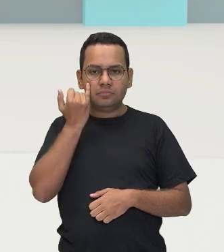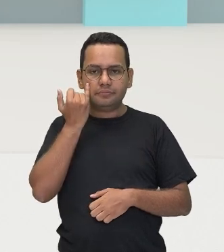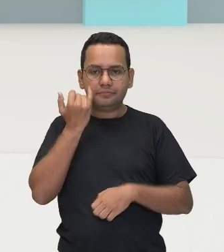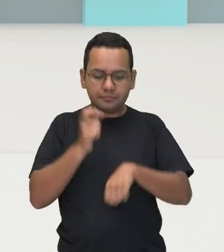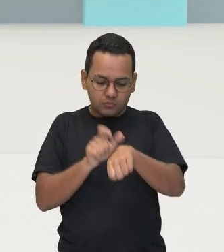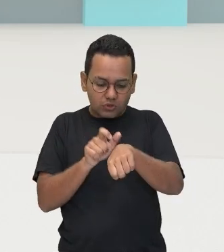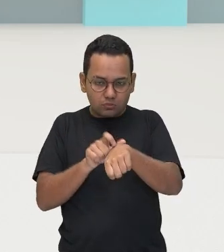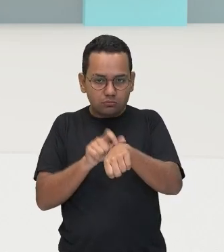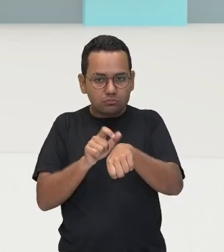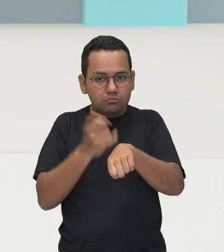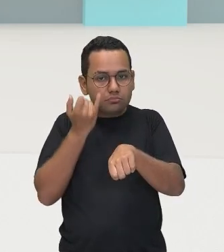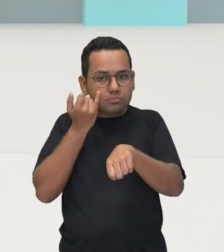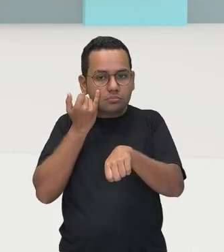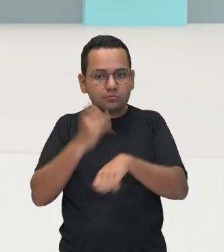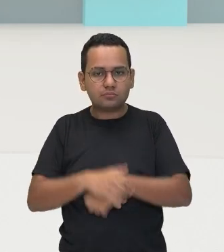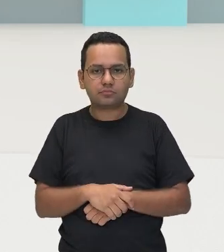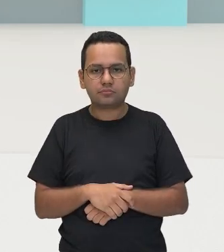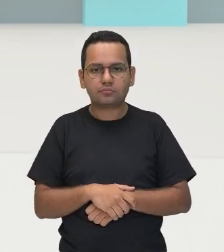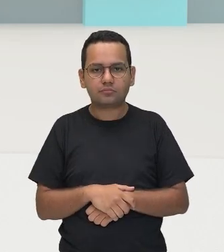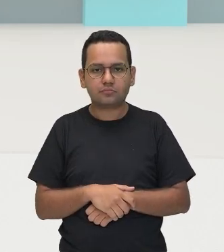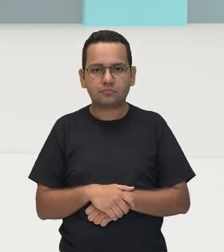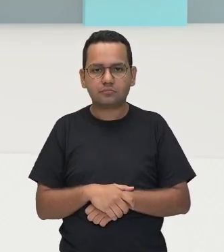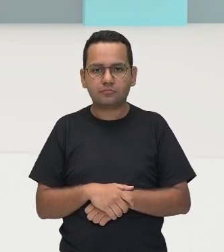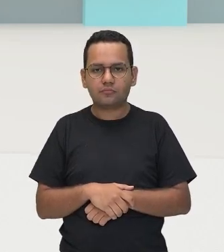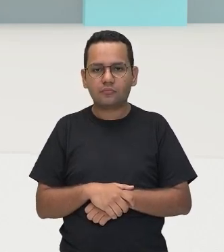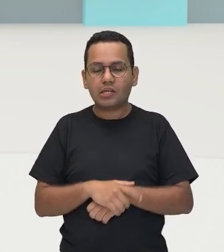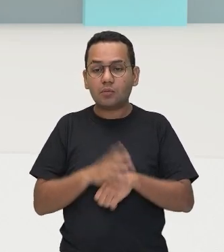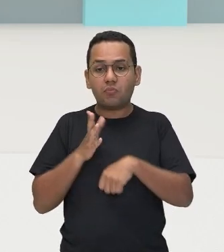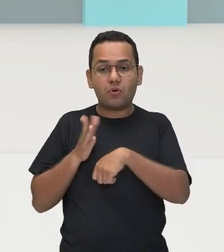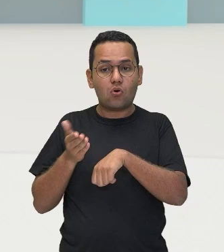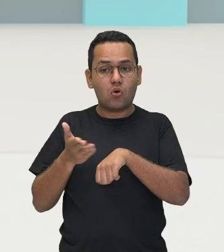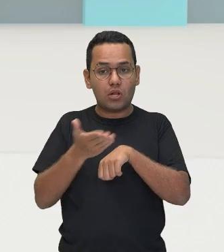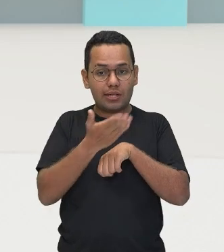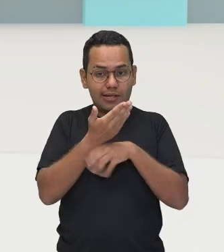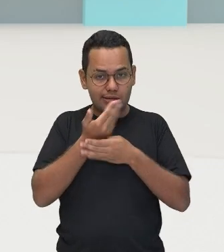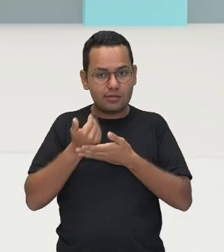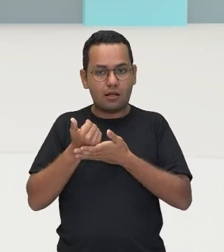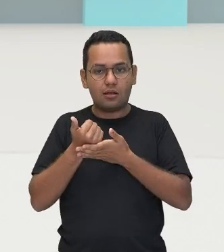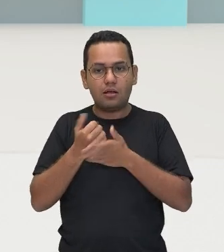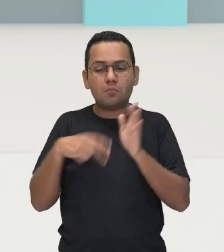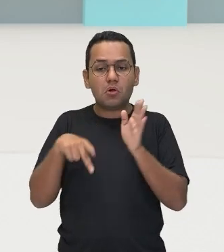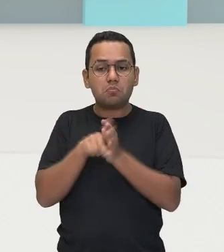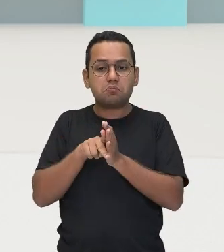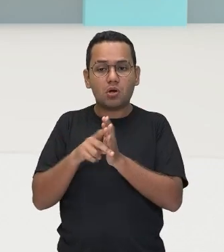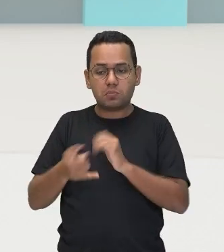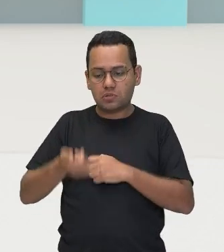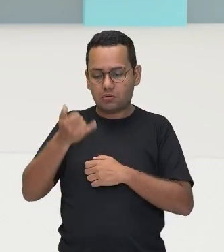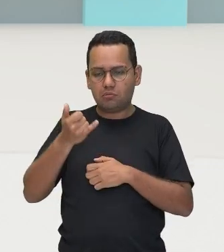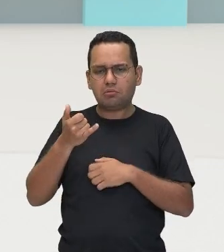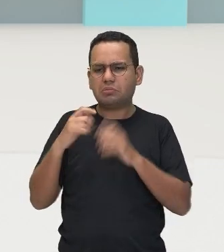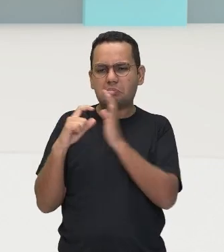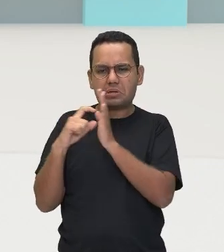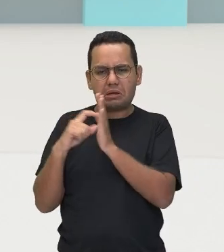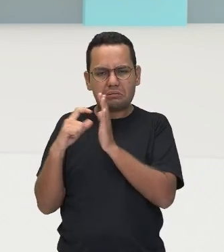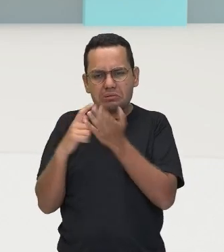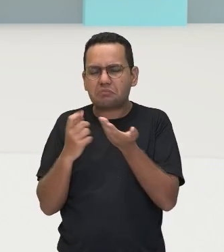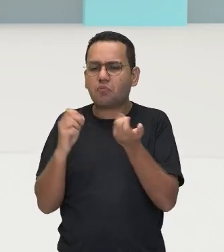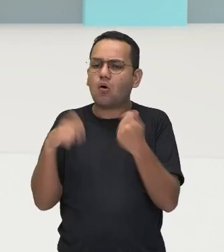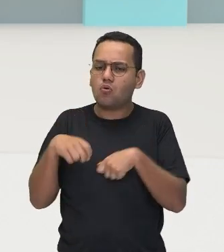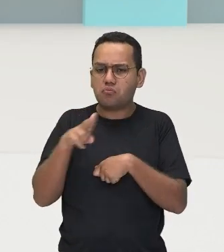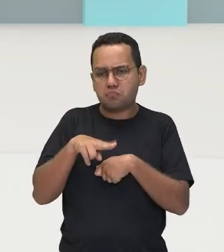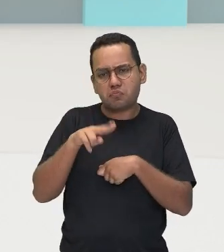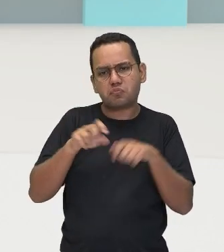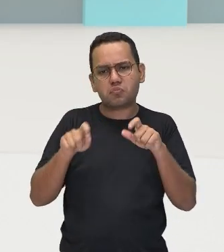também, depois, ele vai tirar os dados para quem? Para o celular e pode jogar para o computador, né?